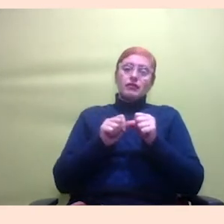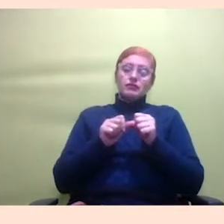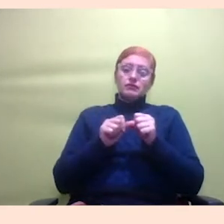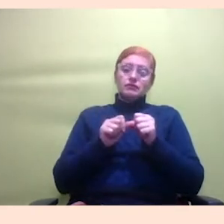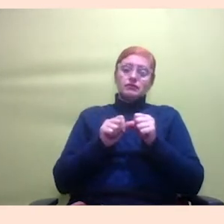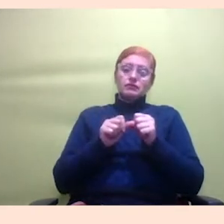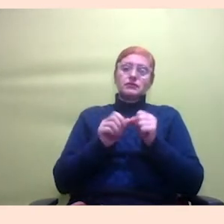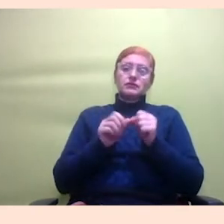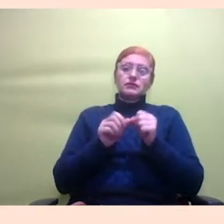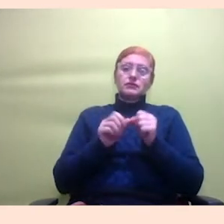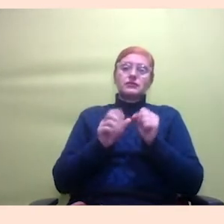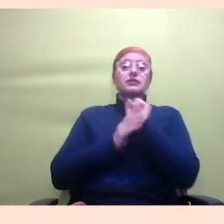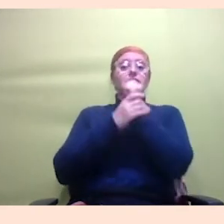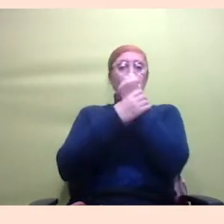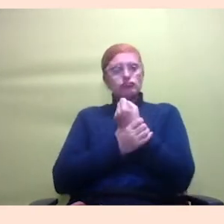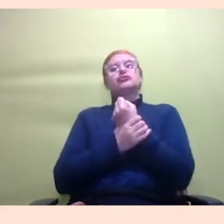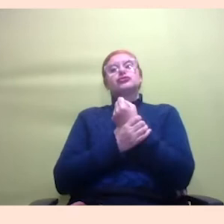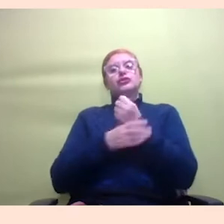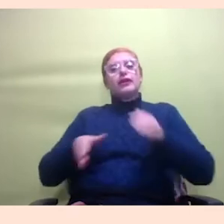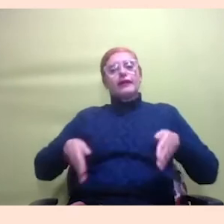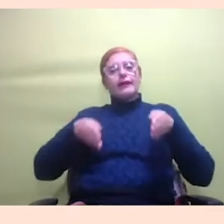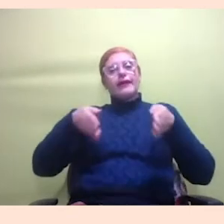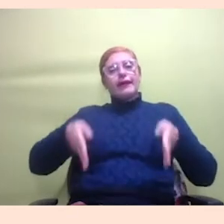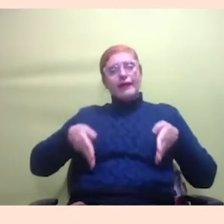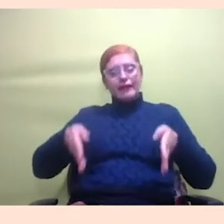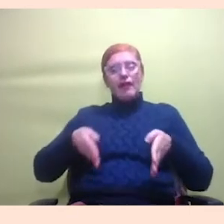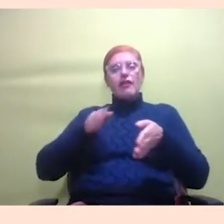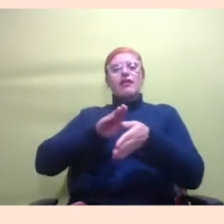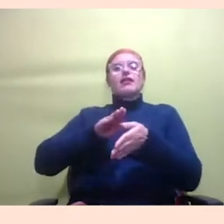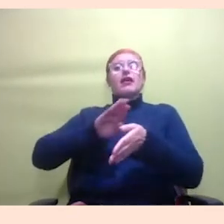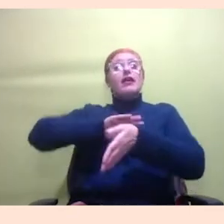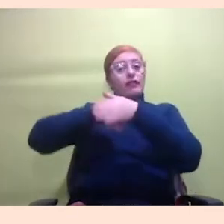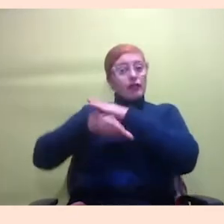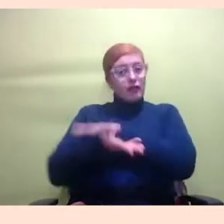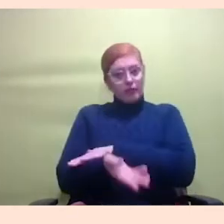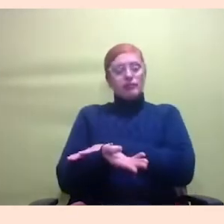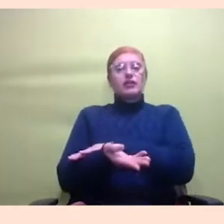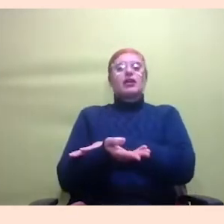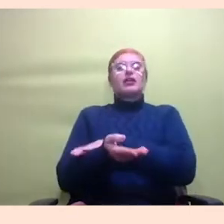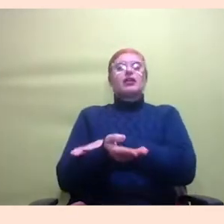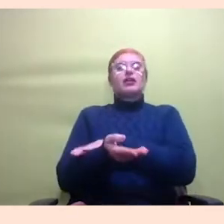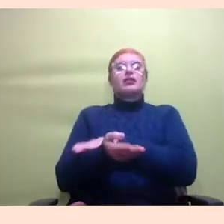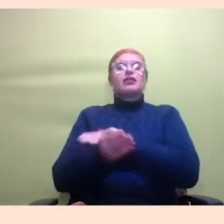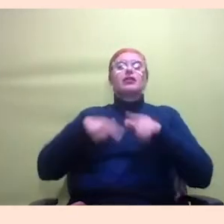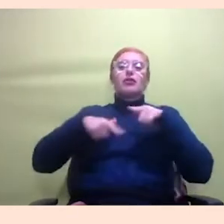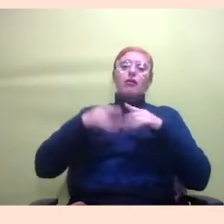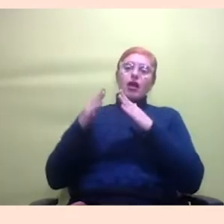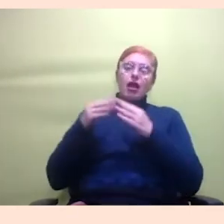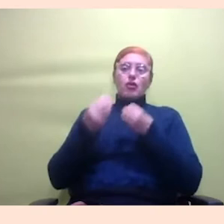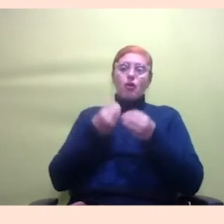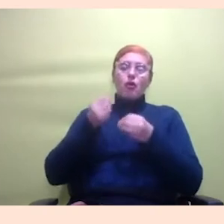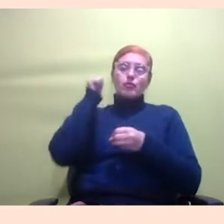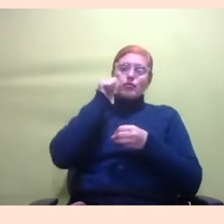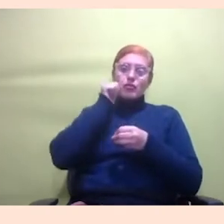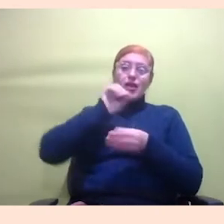garantir cadeiras a gente está vendo como a gente consegue adaptar um home office como a gente consegue fazer com que essas mulheres consigam adaptar a